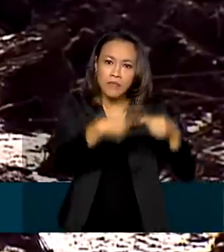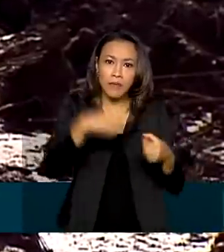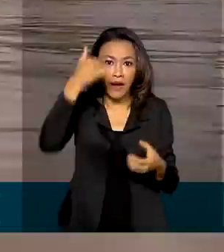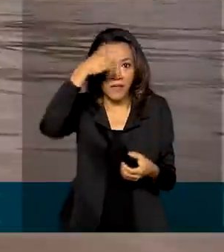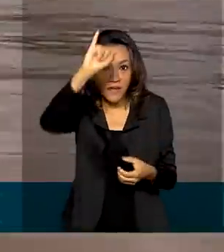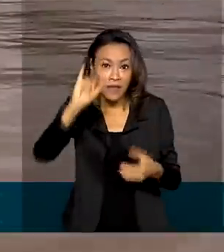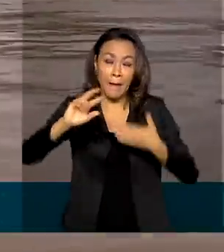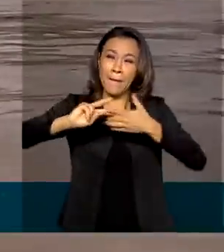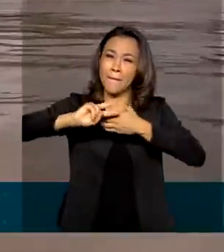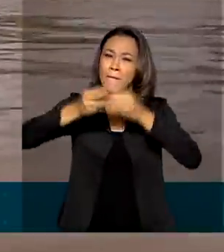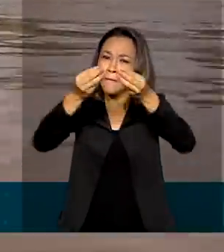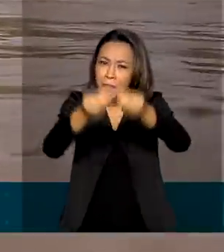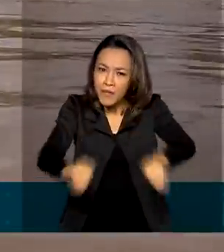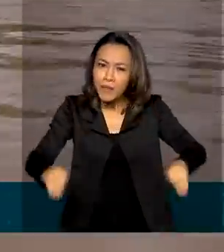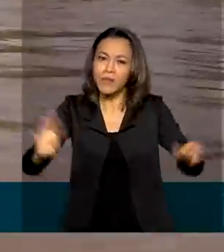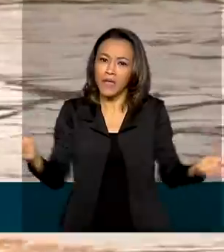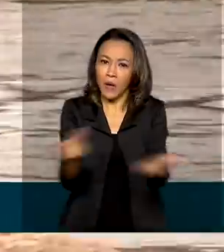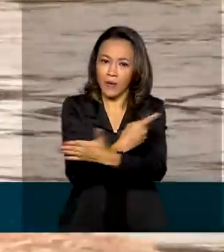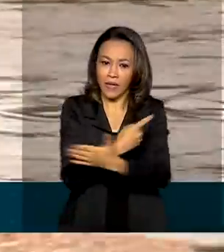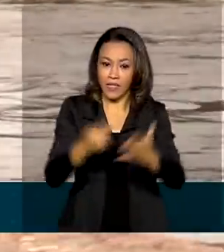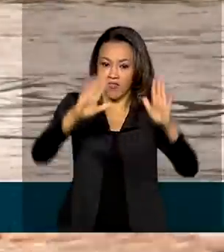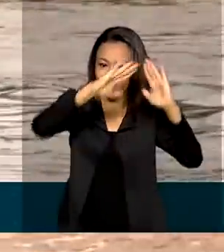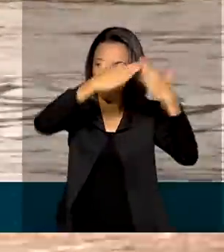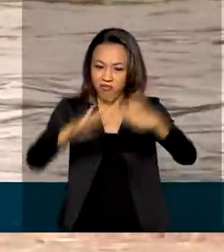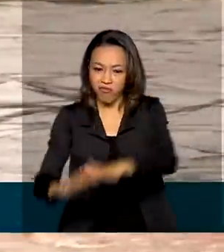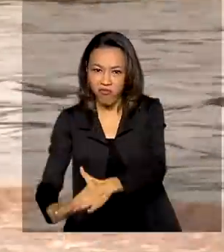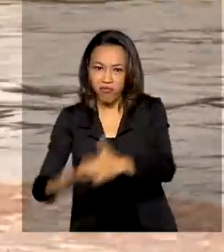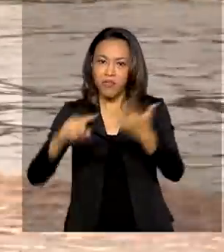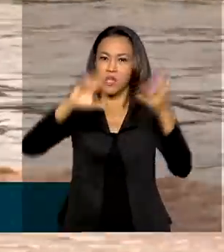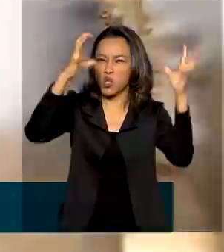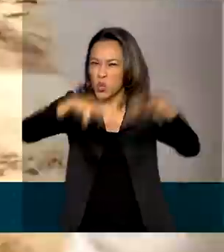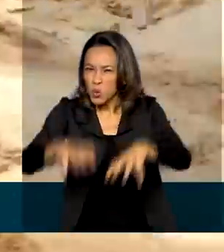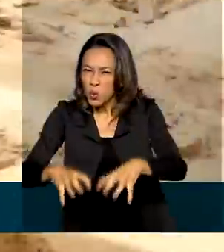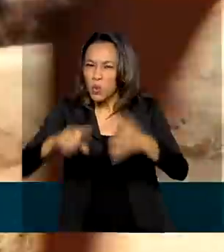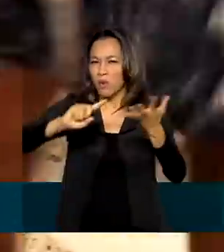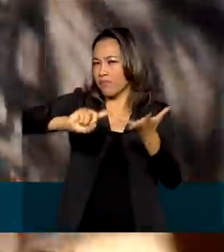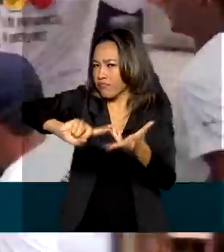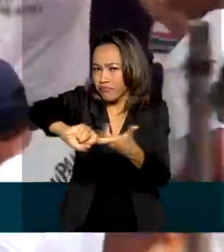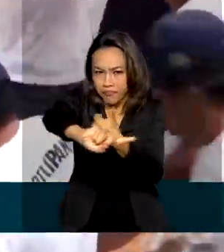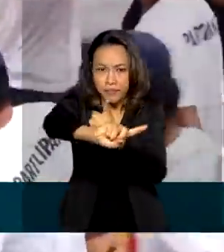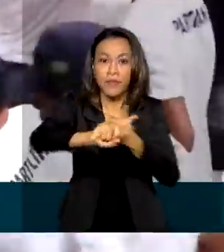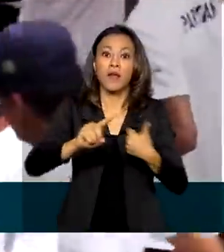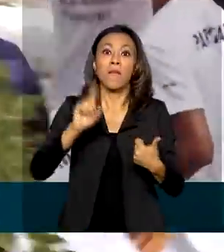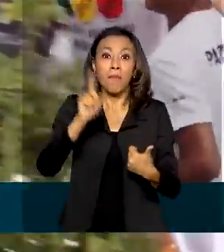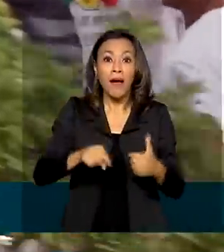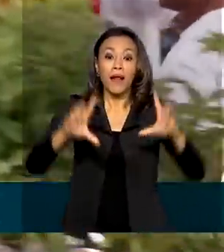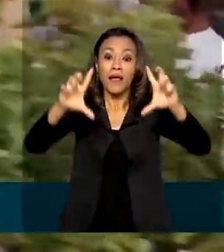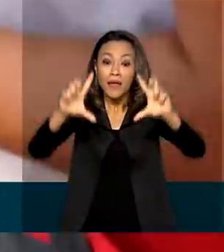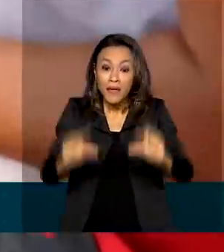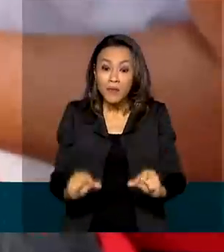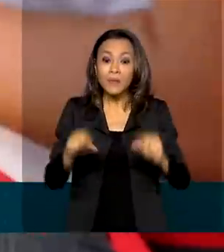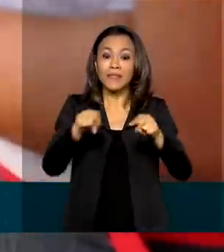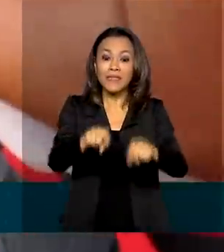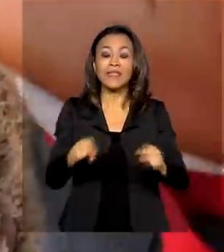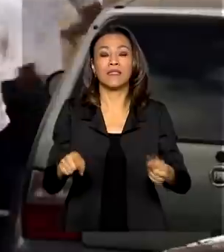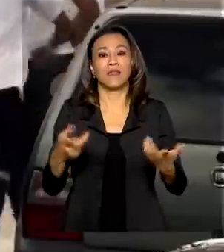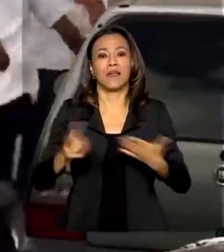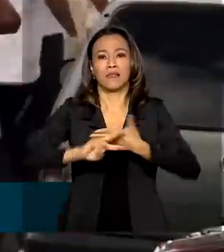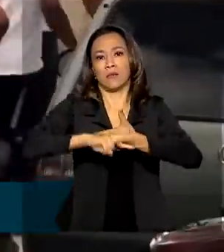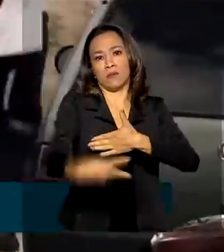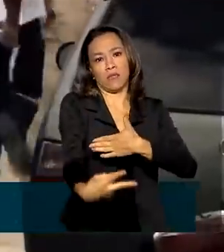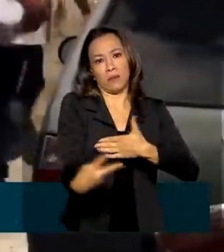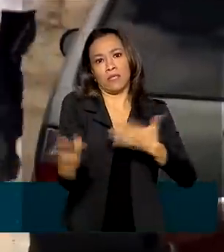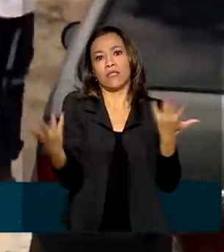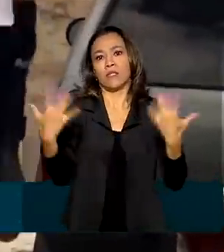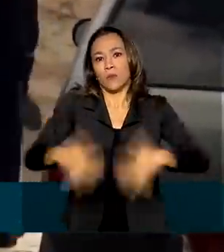consequências de desastres naturais ou agir de forma rápida para minimizar os resultados de uma tragédia. Esse